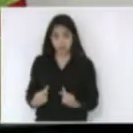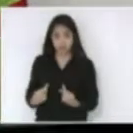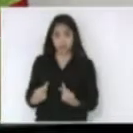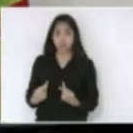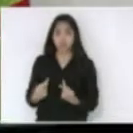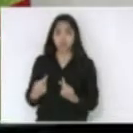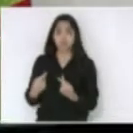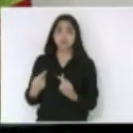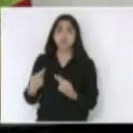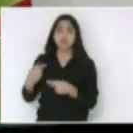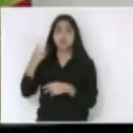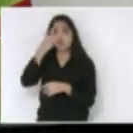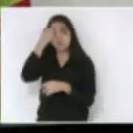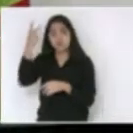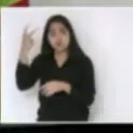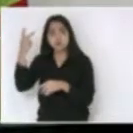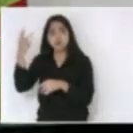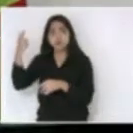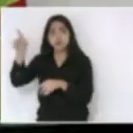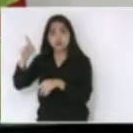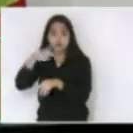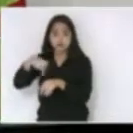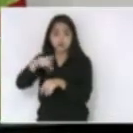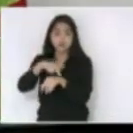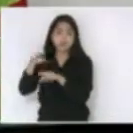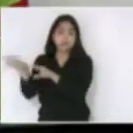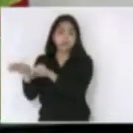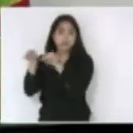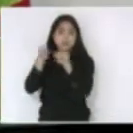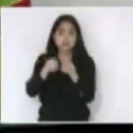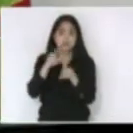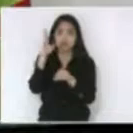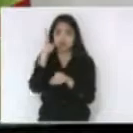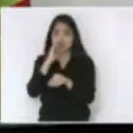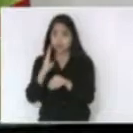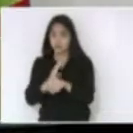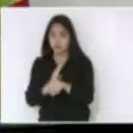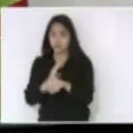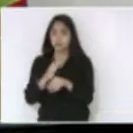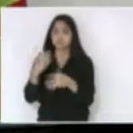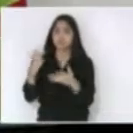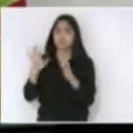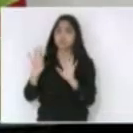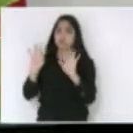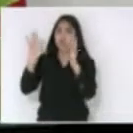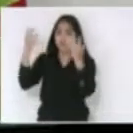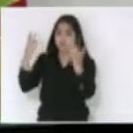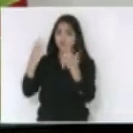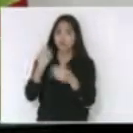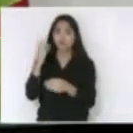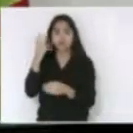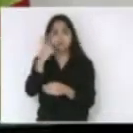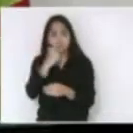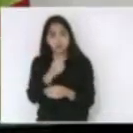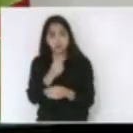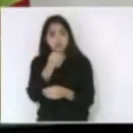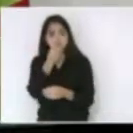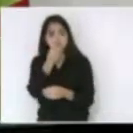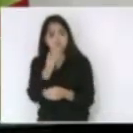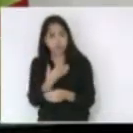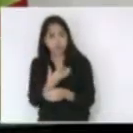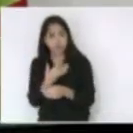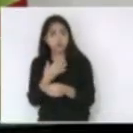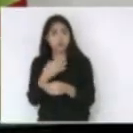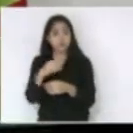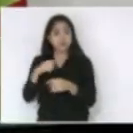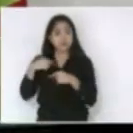imigrantes que vêm aqui para o Brasil e para Santa Catarina foi um belo evento e com certeza o ano que vem nós vamos estar